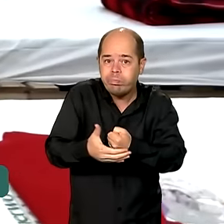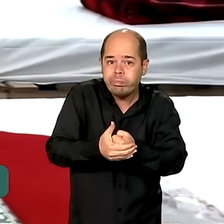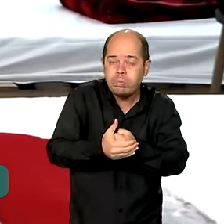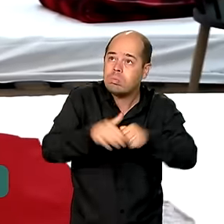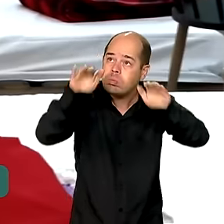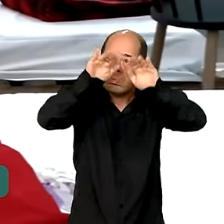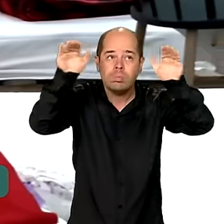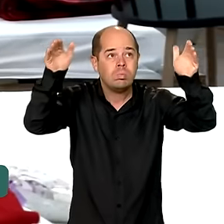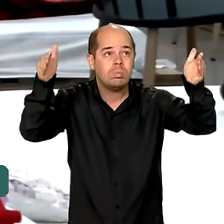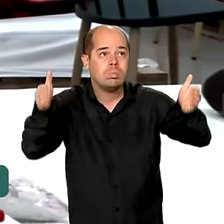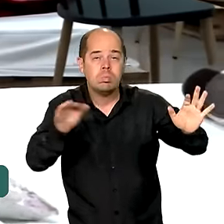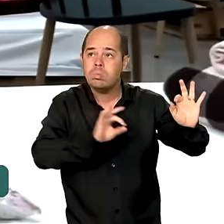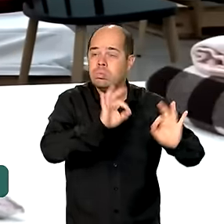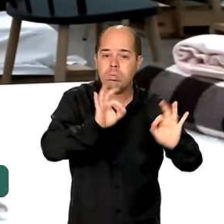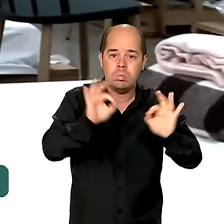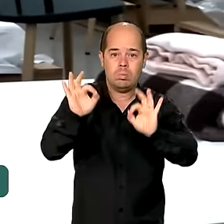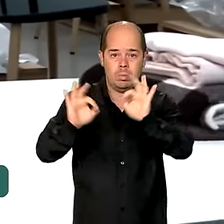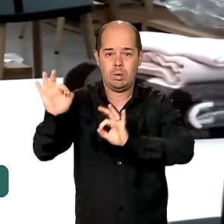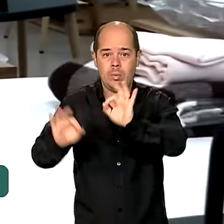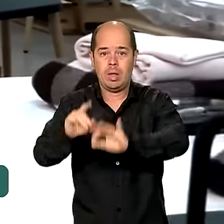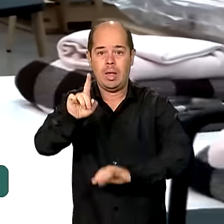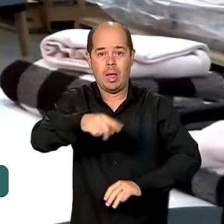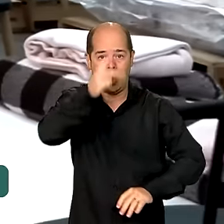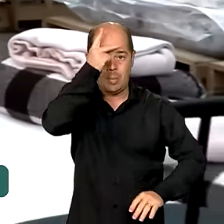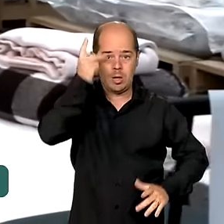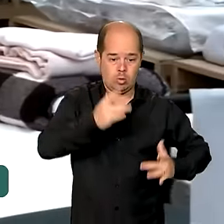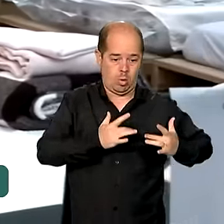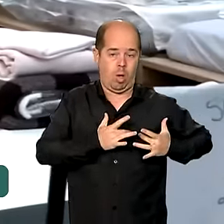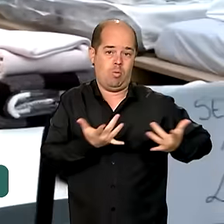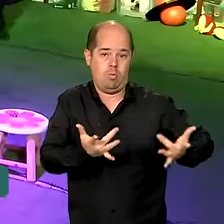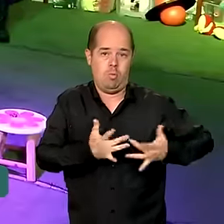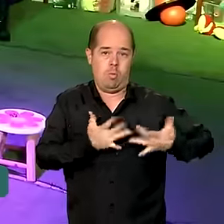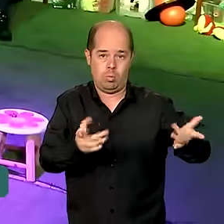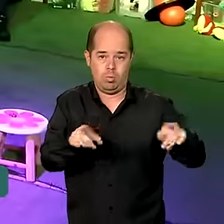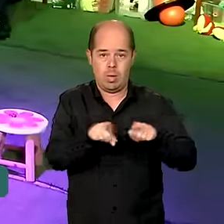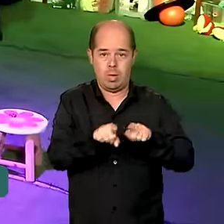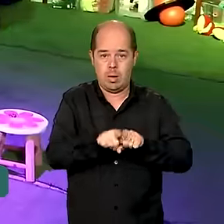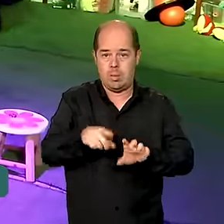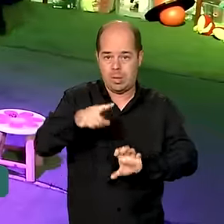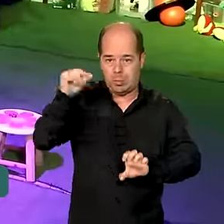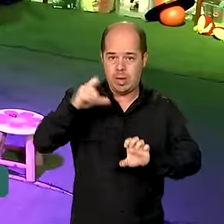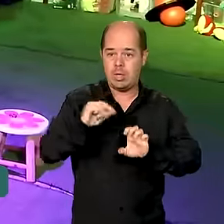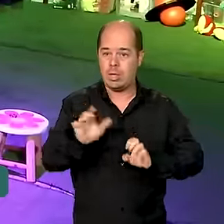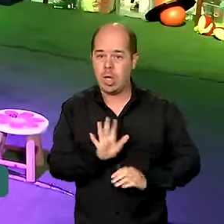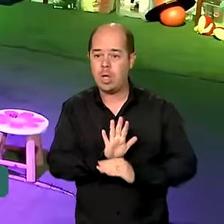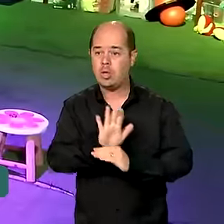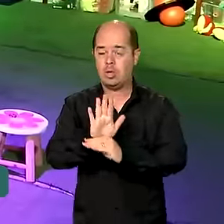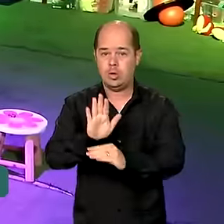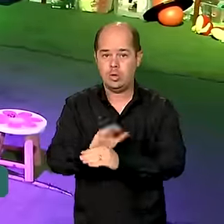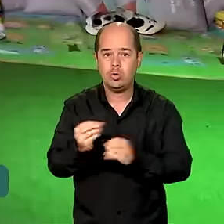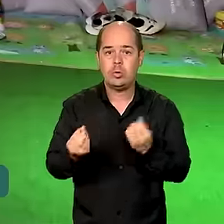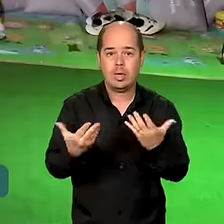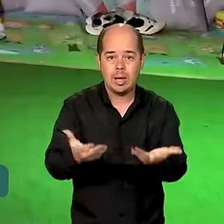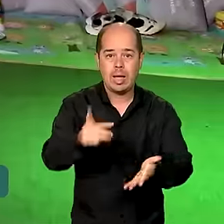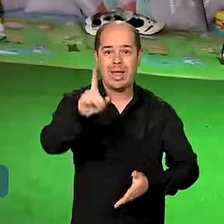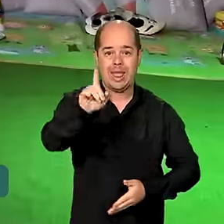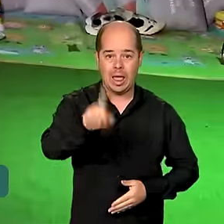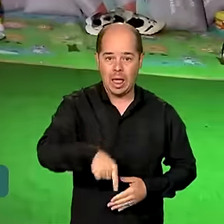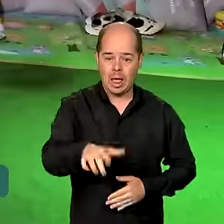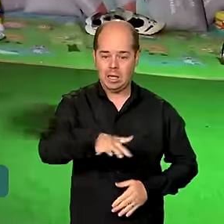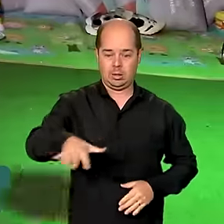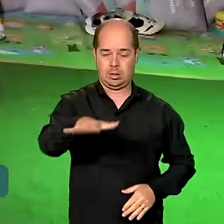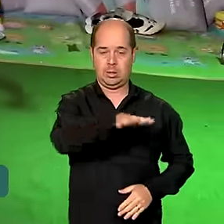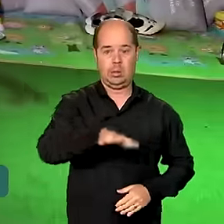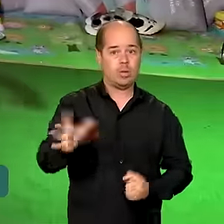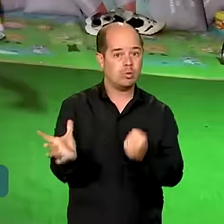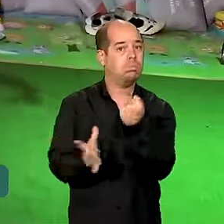organizado e montado com a ajuda de voluntárias e empresários. A ideia é oferecer um espaço seguro, com toda a